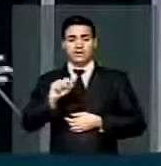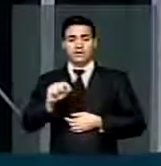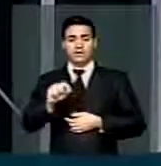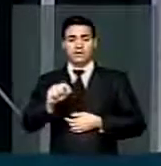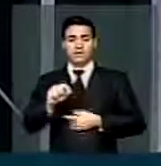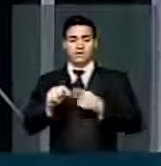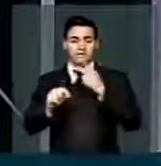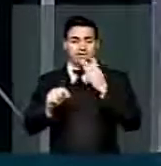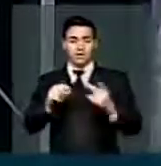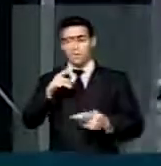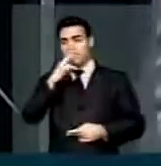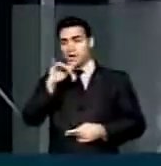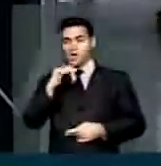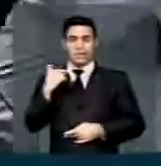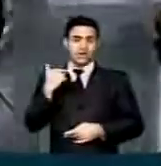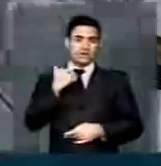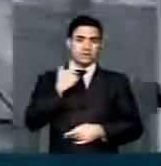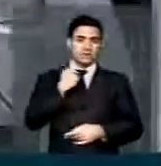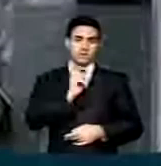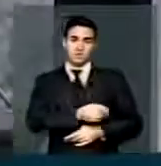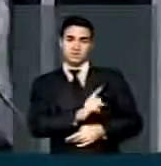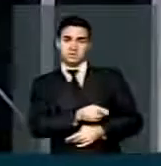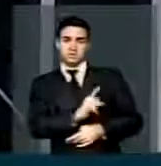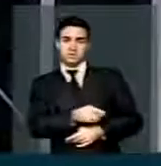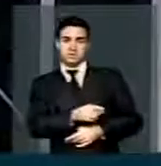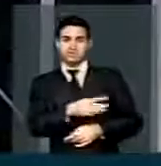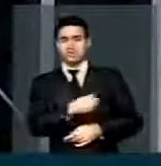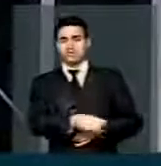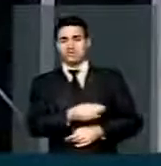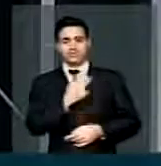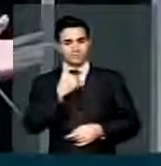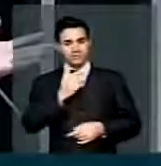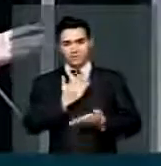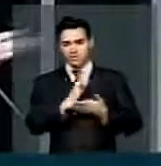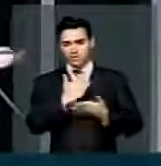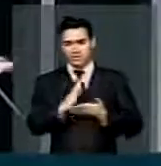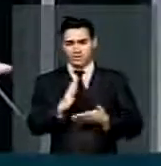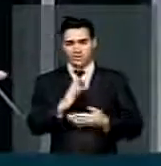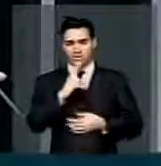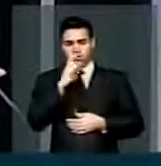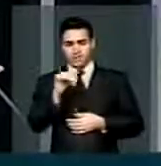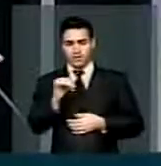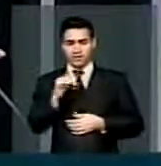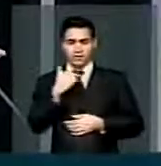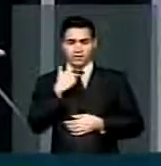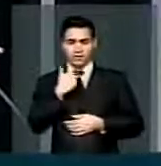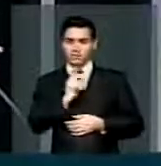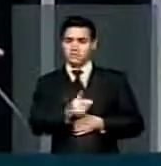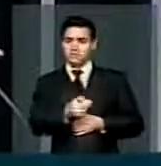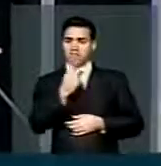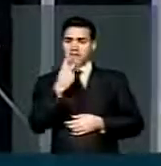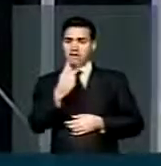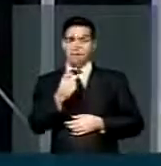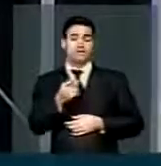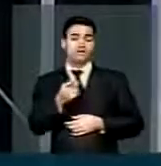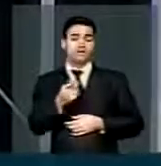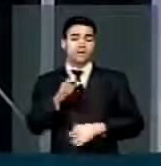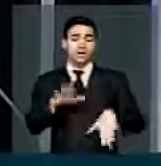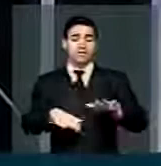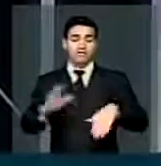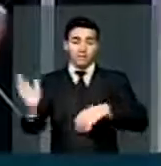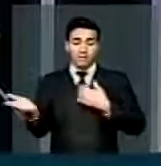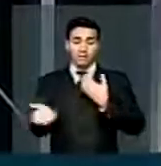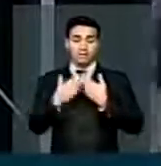história que um pai não pode repreender um aluno. Não é verdade. Um pai não pode chamar atenção. Às vezes, enquanto uma